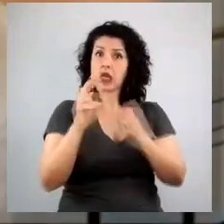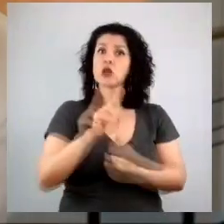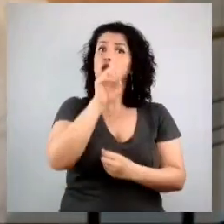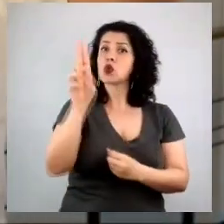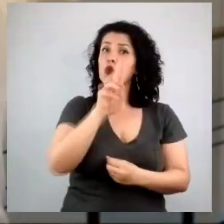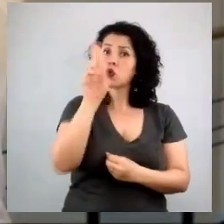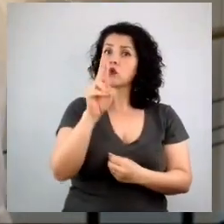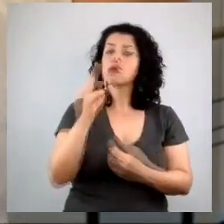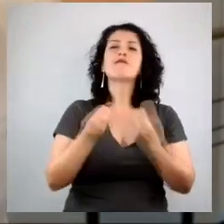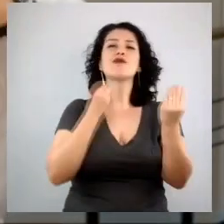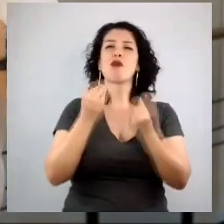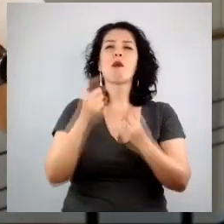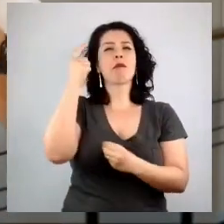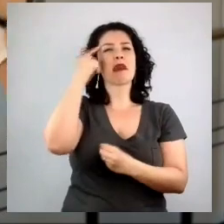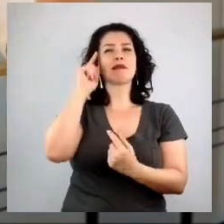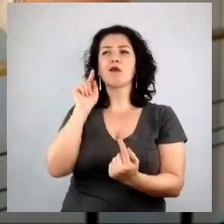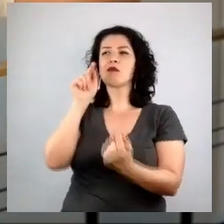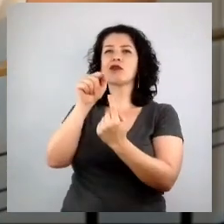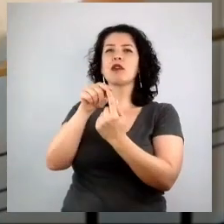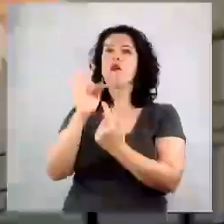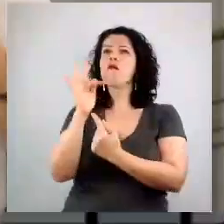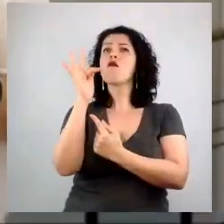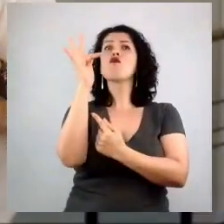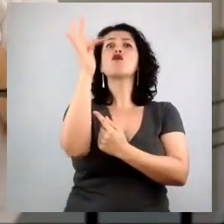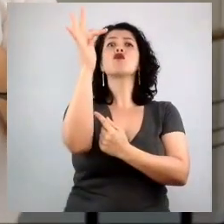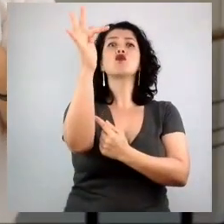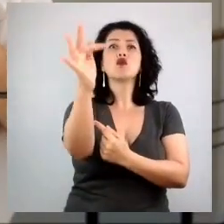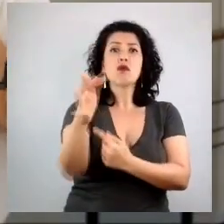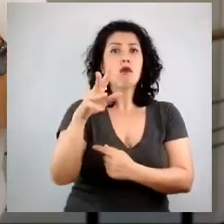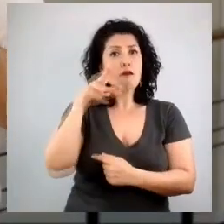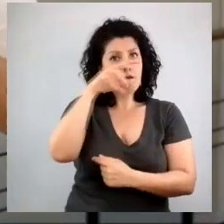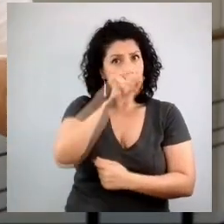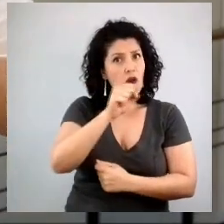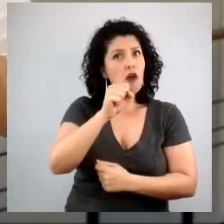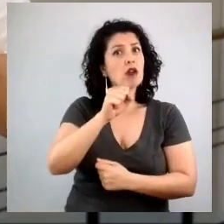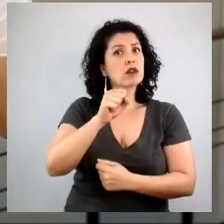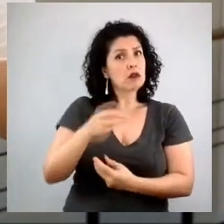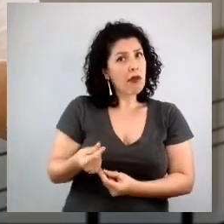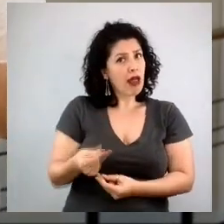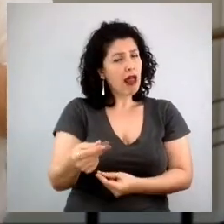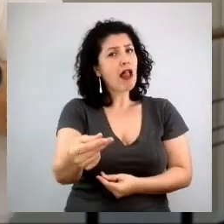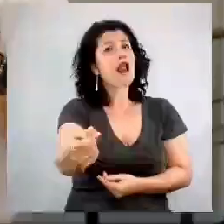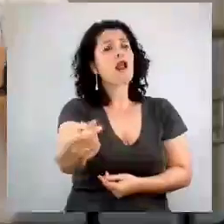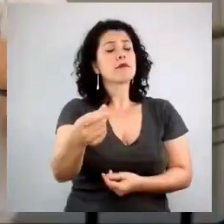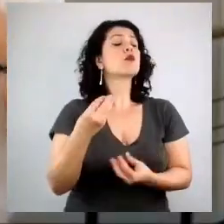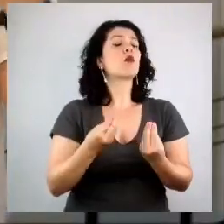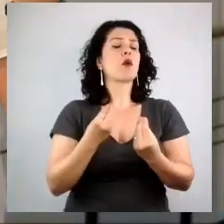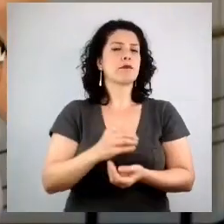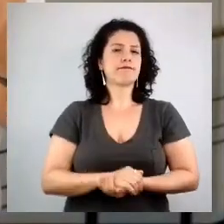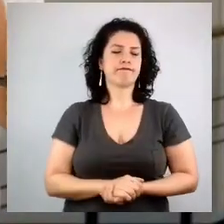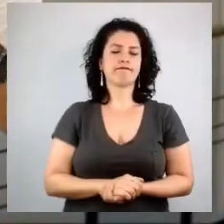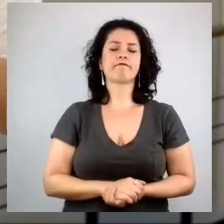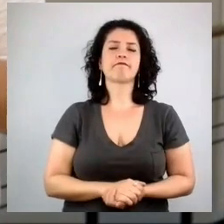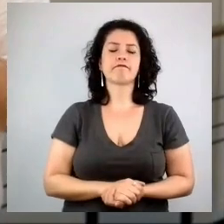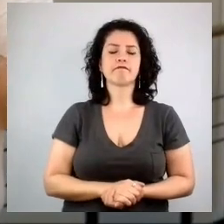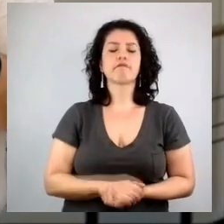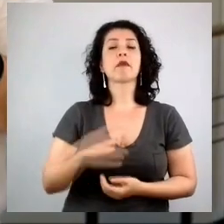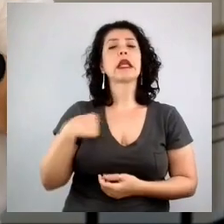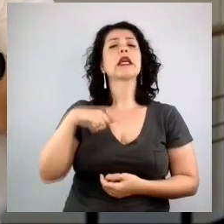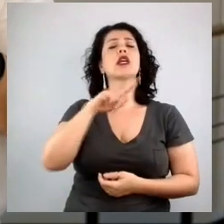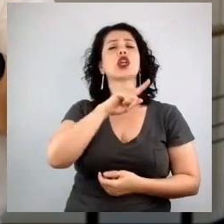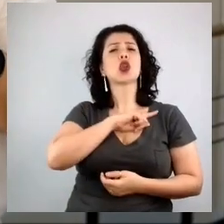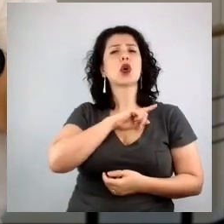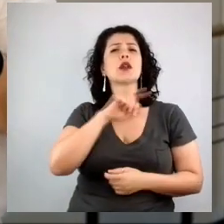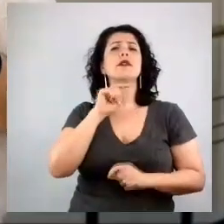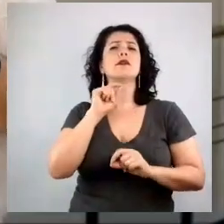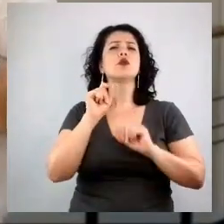longa, que tenha vida útil por muito e muito tempo. E uma das coisas que a gente aprendeu, trabalhando com marcas do mundo todo, é